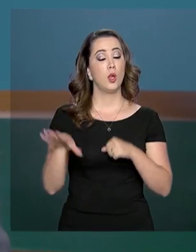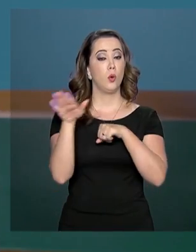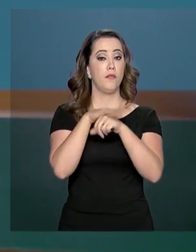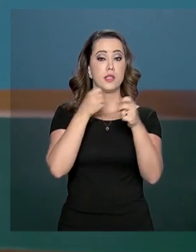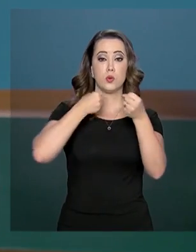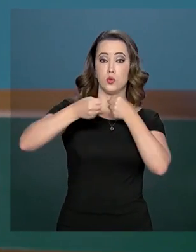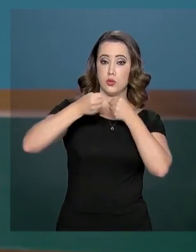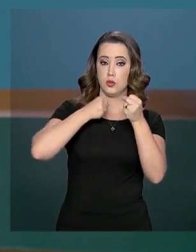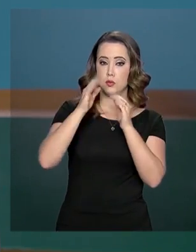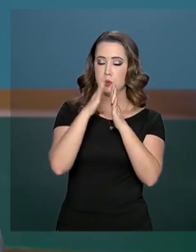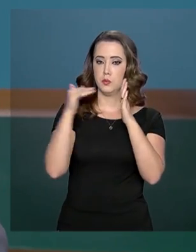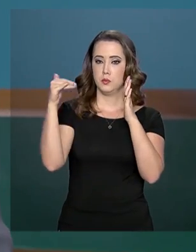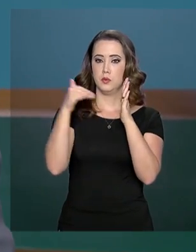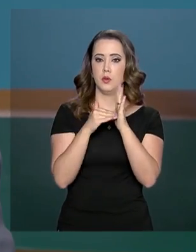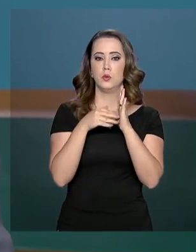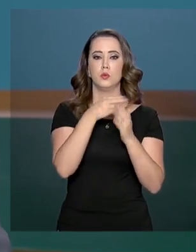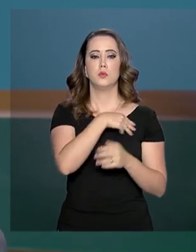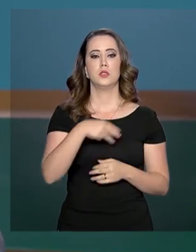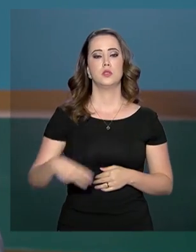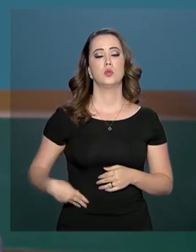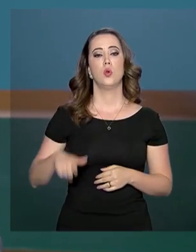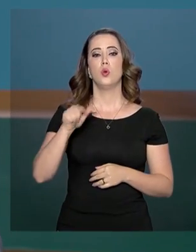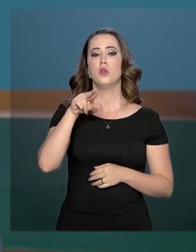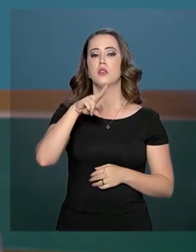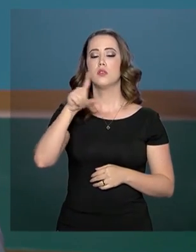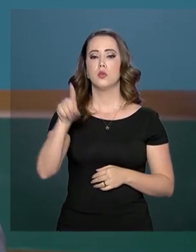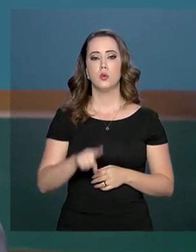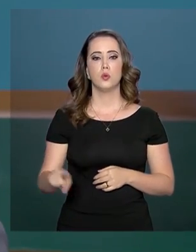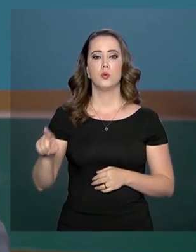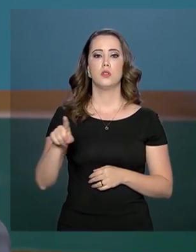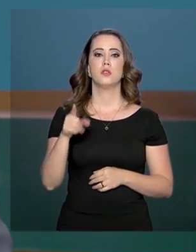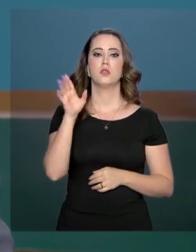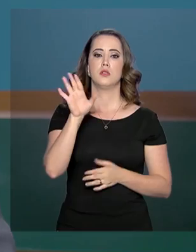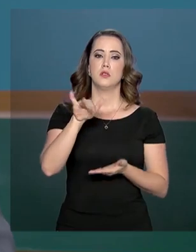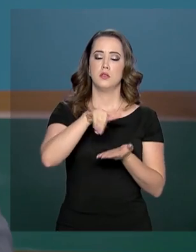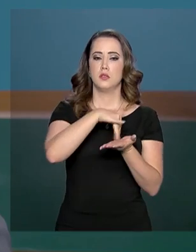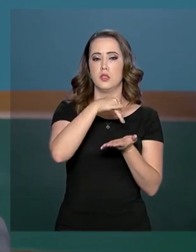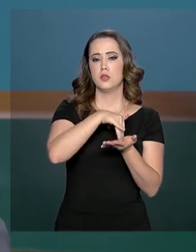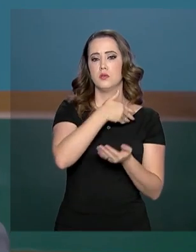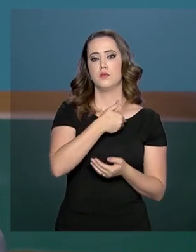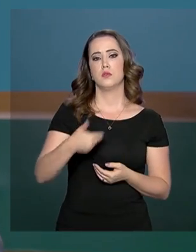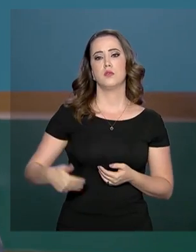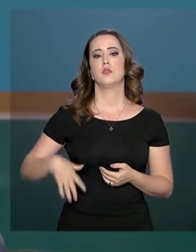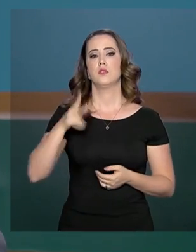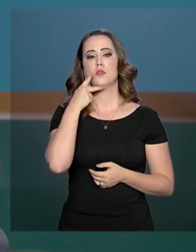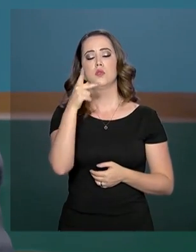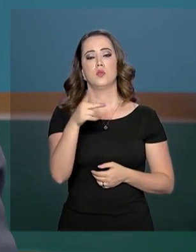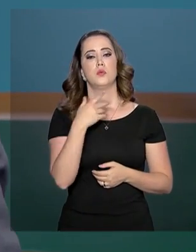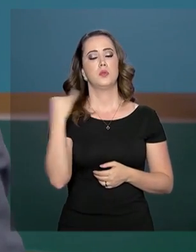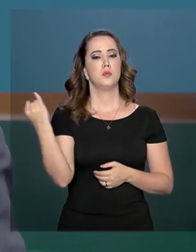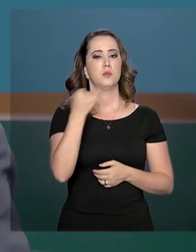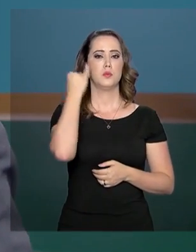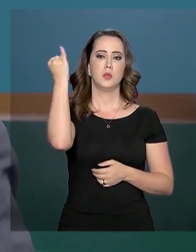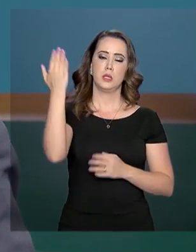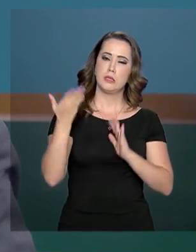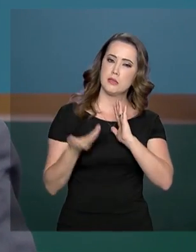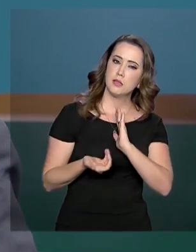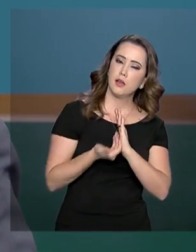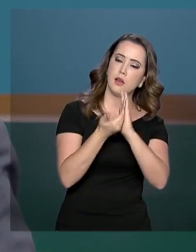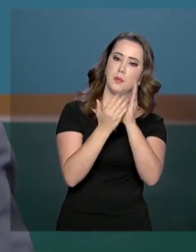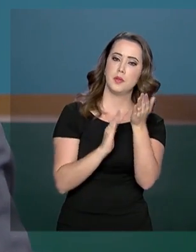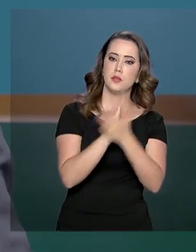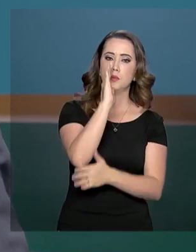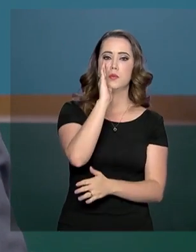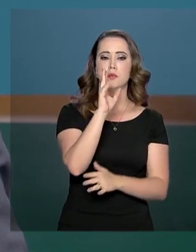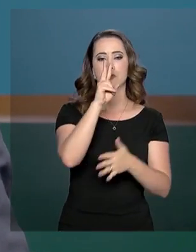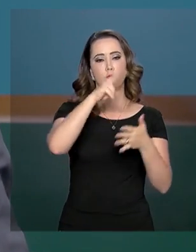conversa com jornalistas do Palácio do Planalto, o ministro Luiz Eduardo Ramos, da Secretaria de Governo, falou sobre o mérito da Câmara